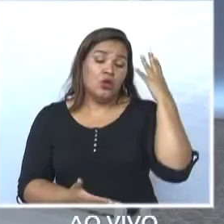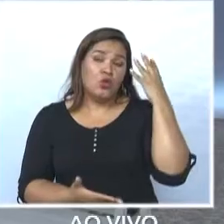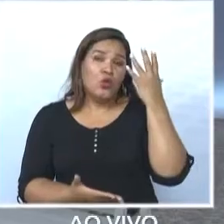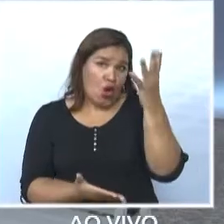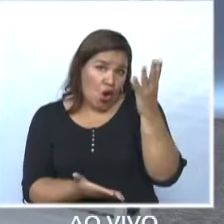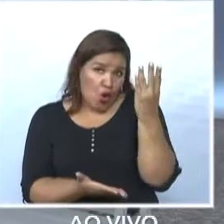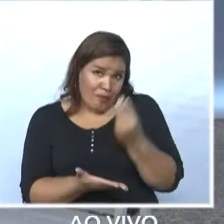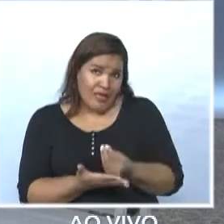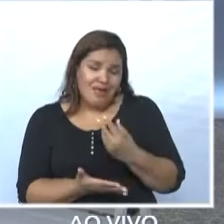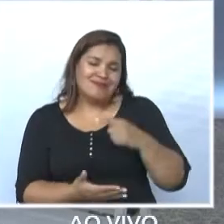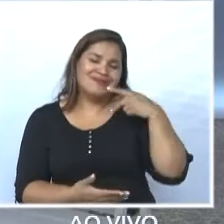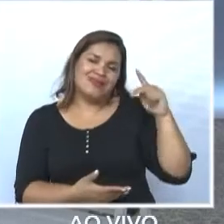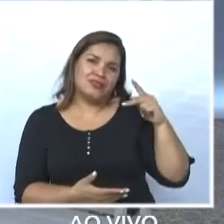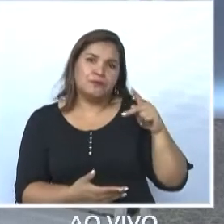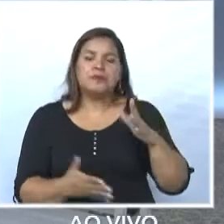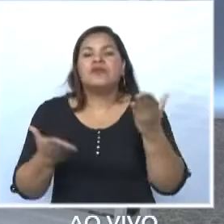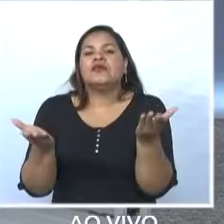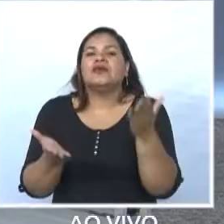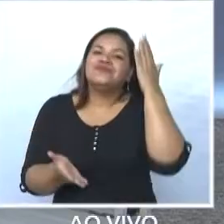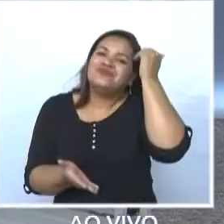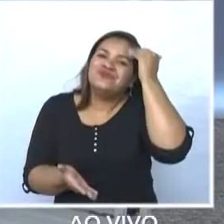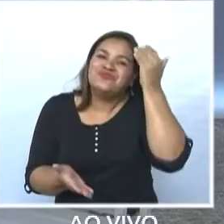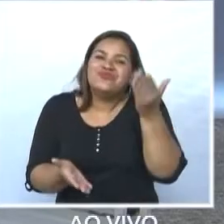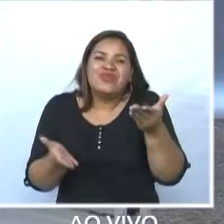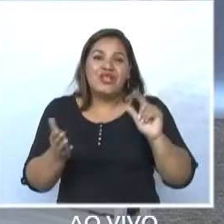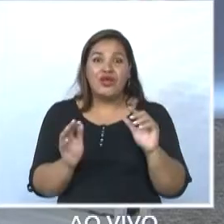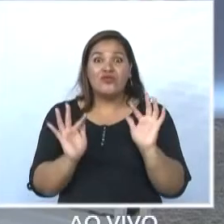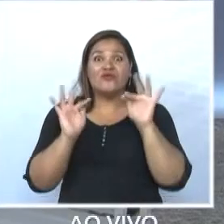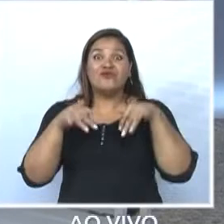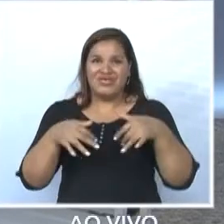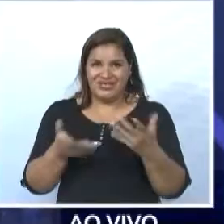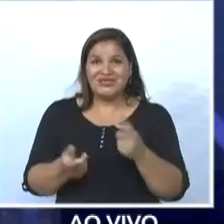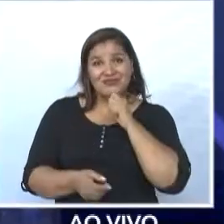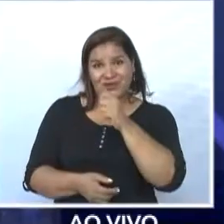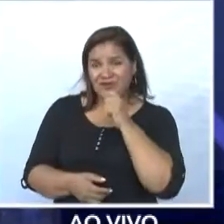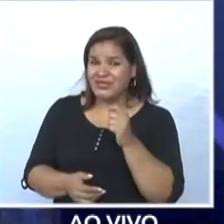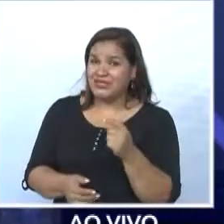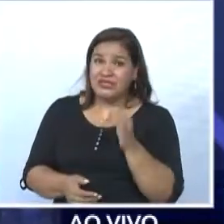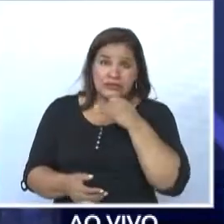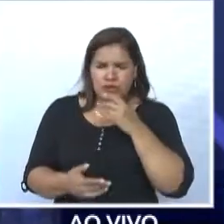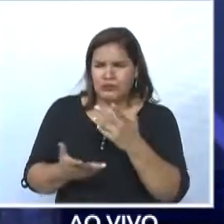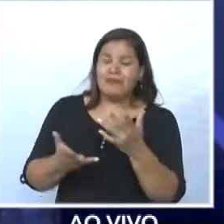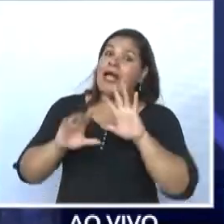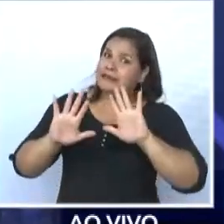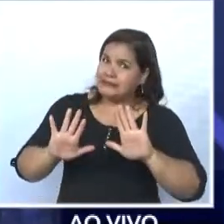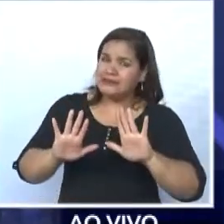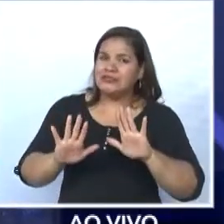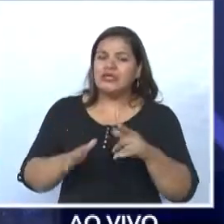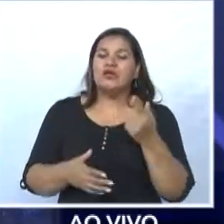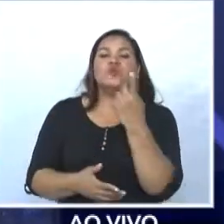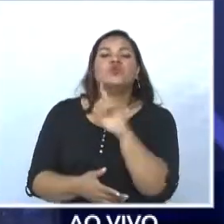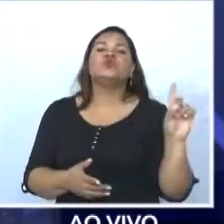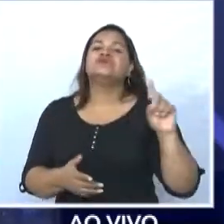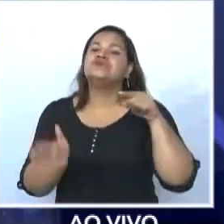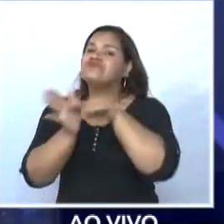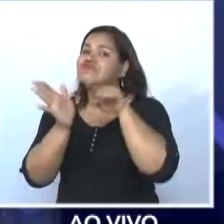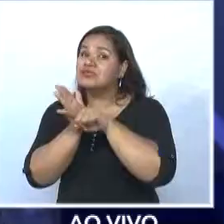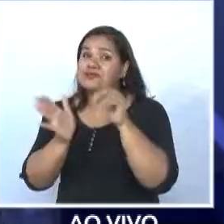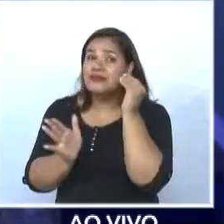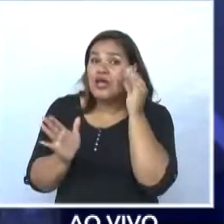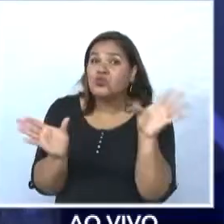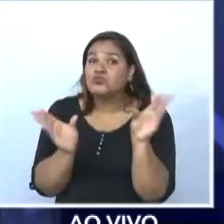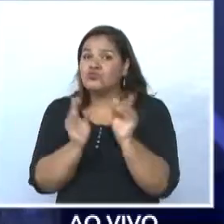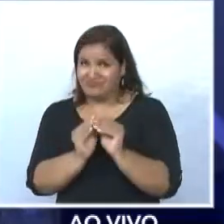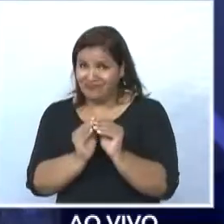Alexandre, a está na reta final da nossa entrevista aqui, infelizmente, mas é muito esclarecedor. Eu quero aproveitar e fazer uma última pergunta tentando resumir de uma certa forma.